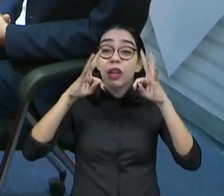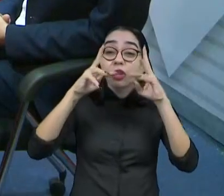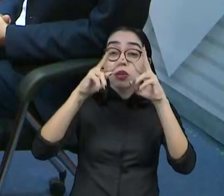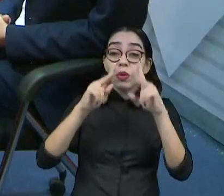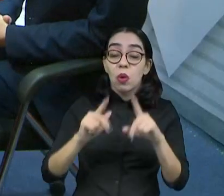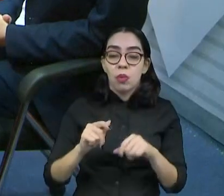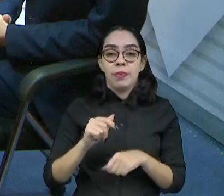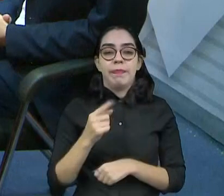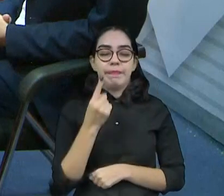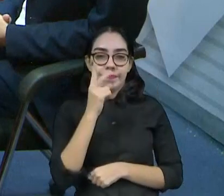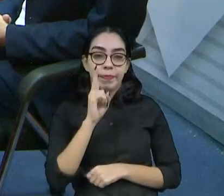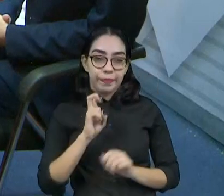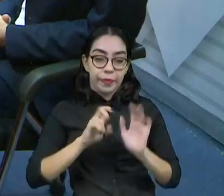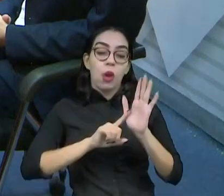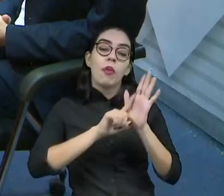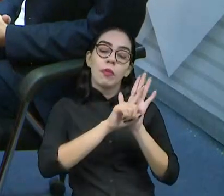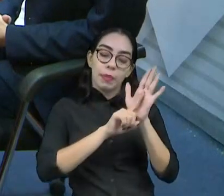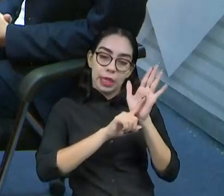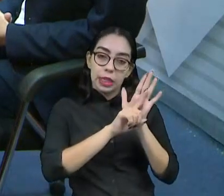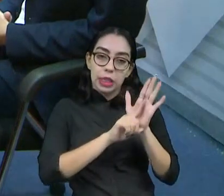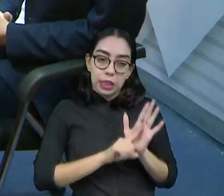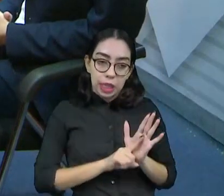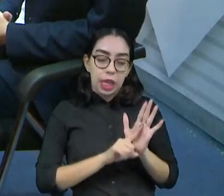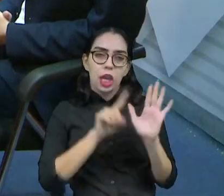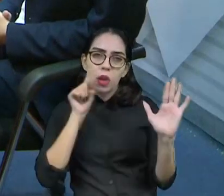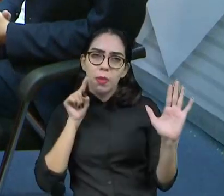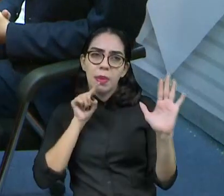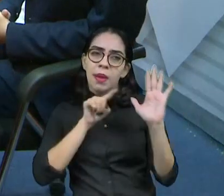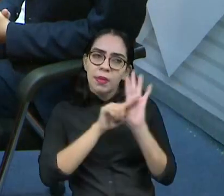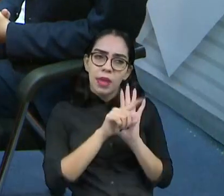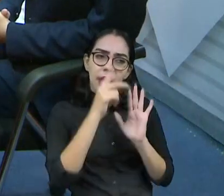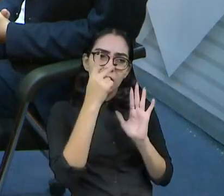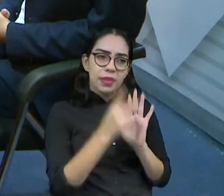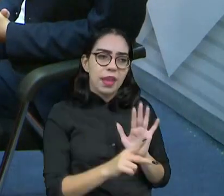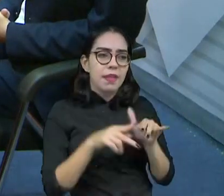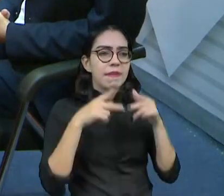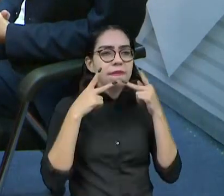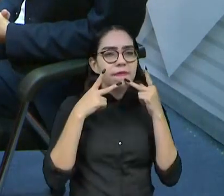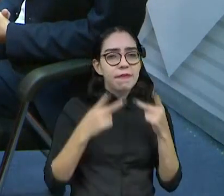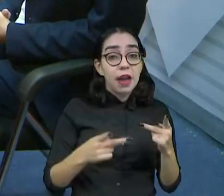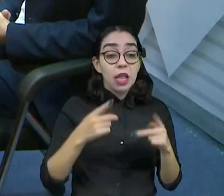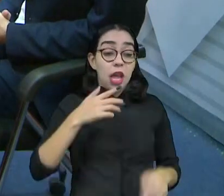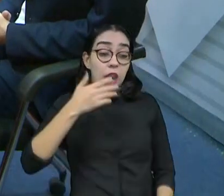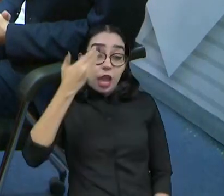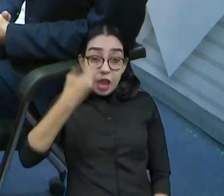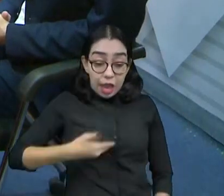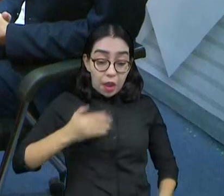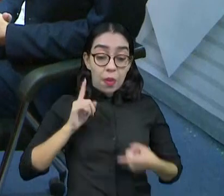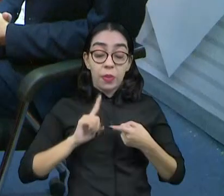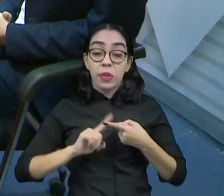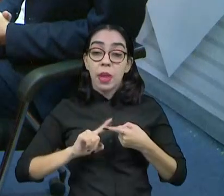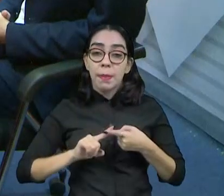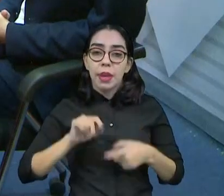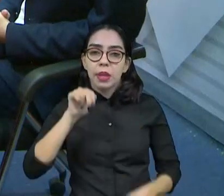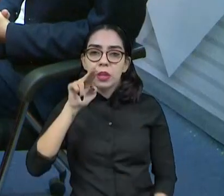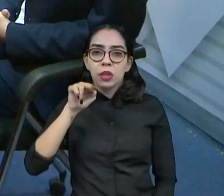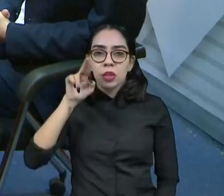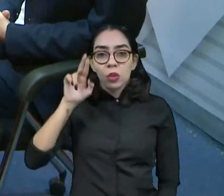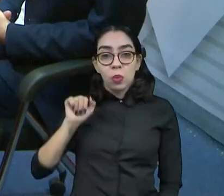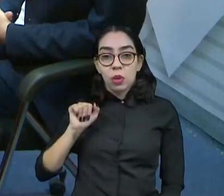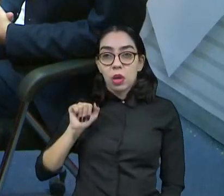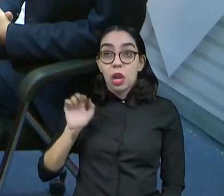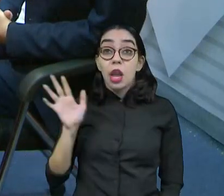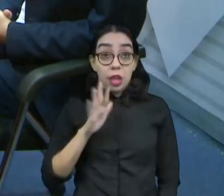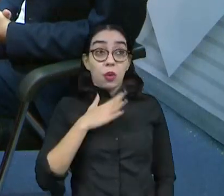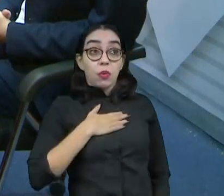fazer uma matéria com o Instituto de Pesquisa e perguntei isso. Ah, mas todo mundo diz, e eu também, eu nunca fui entrevistada. Como é que participei uma vez. já